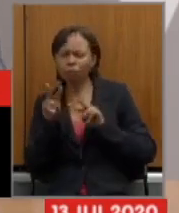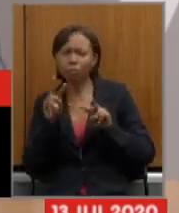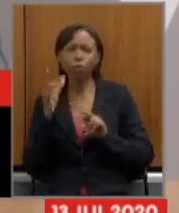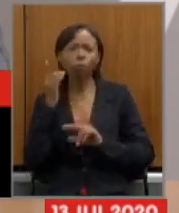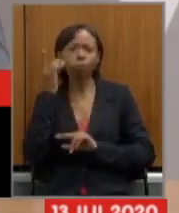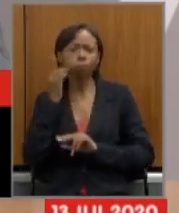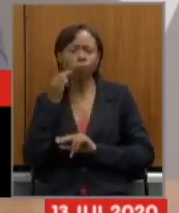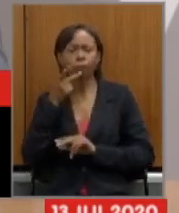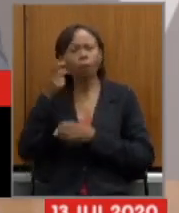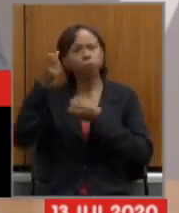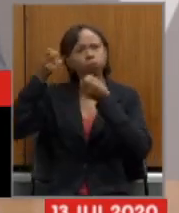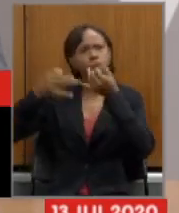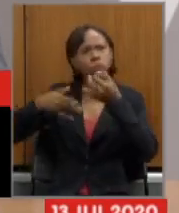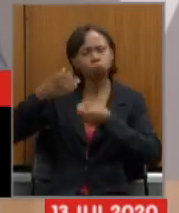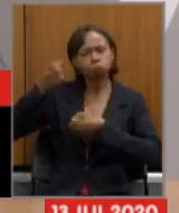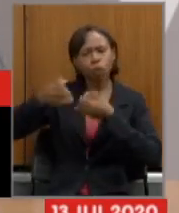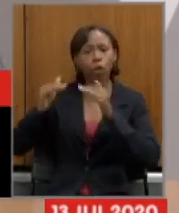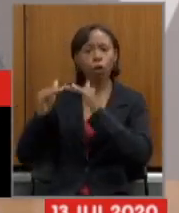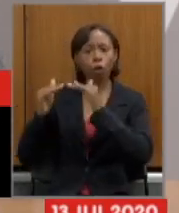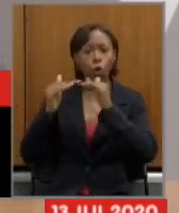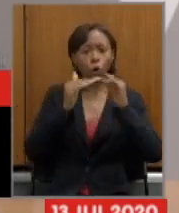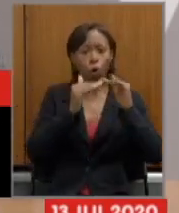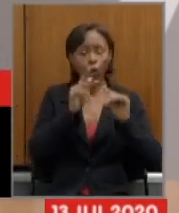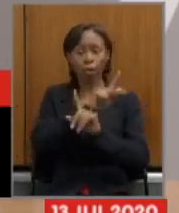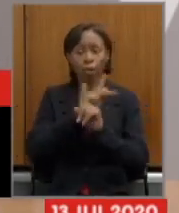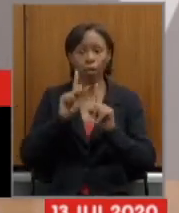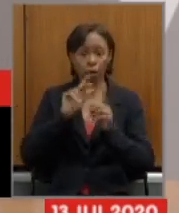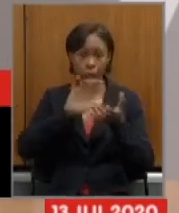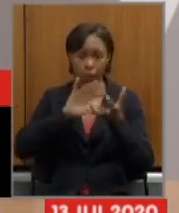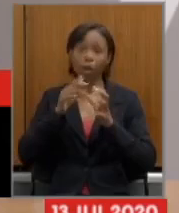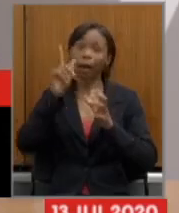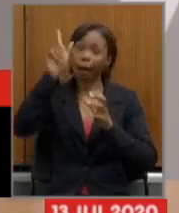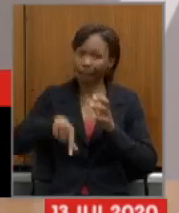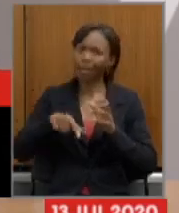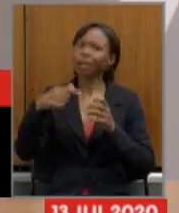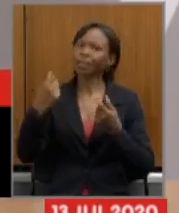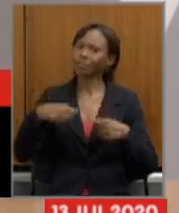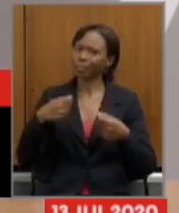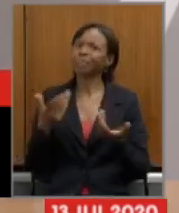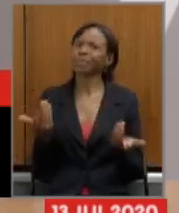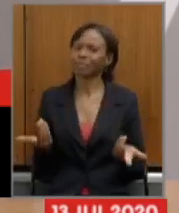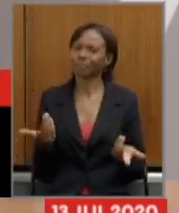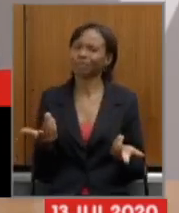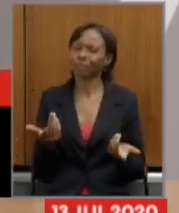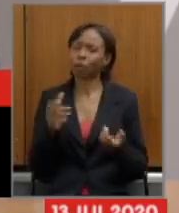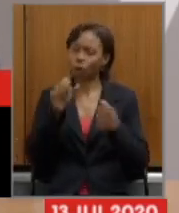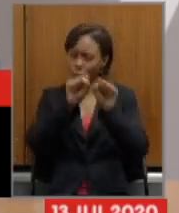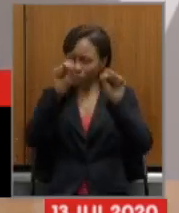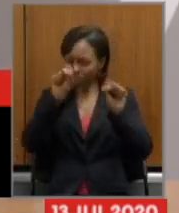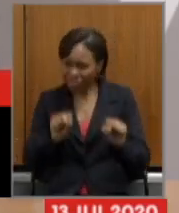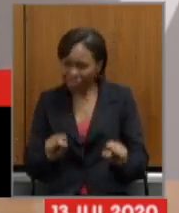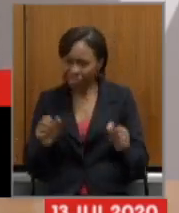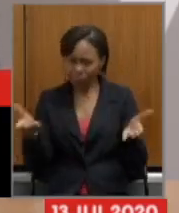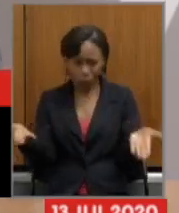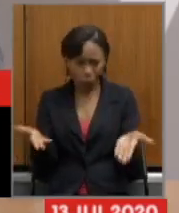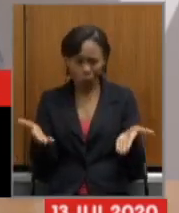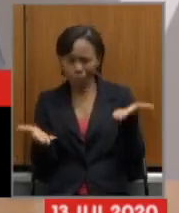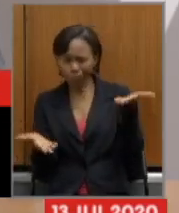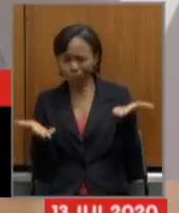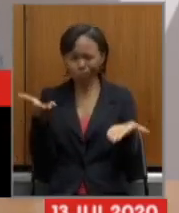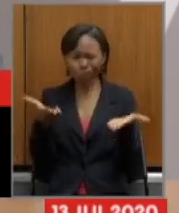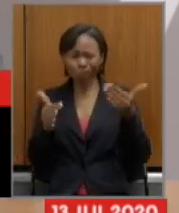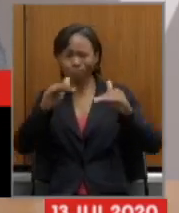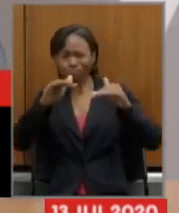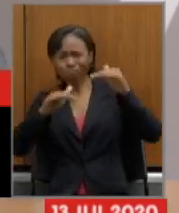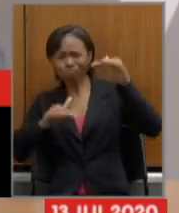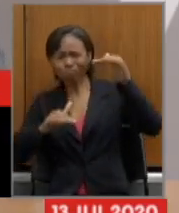deputados que hoje é um consenso que a reforma da previdência é necessária que o sistema da forma que ele está hoje ele não se equilibra e não